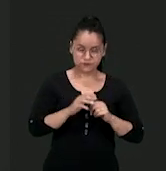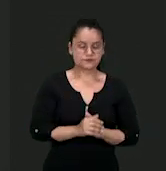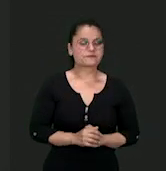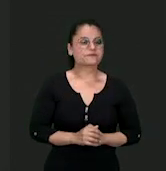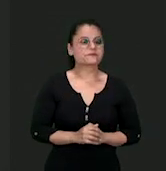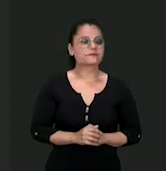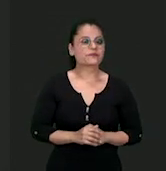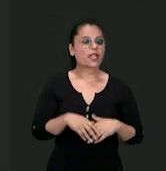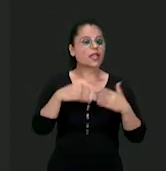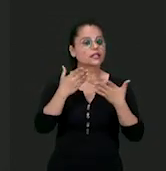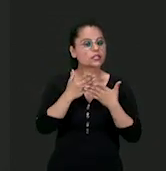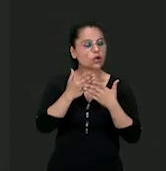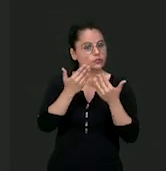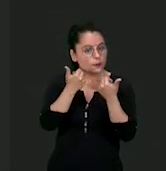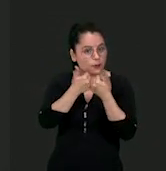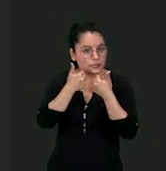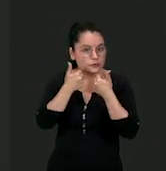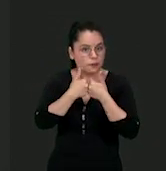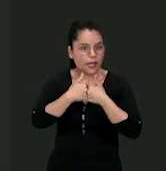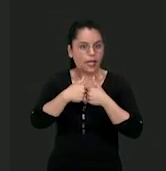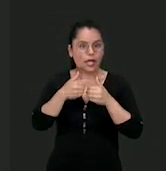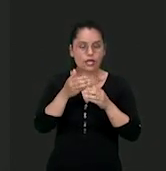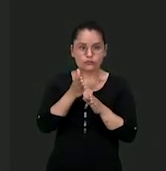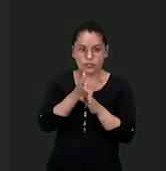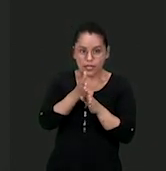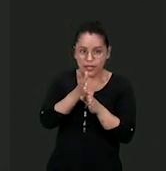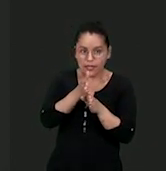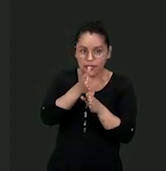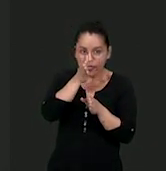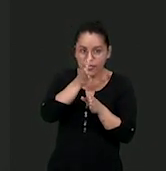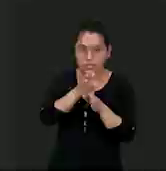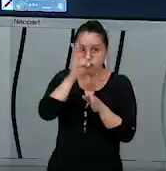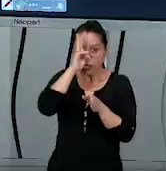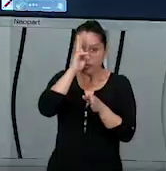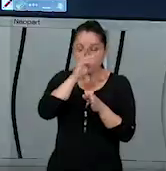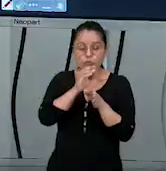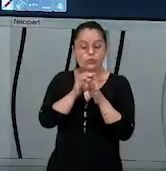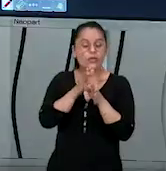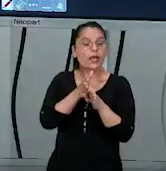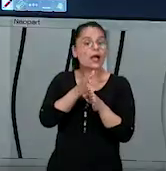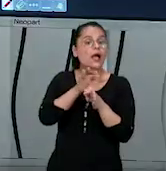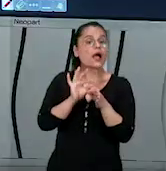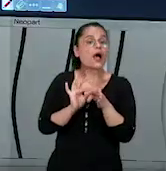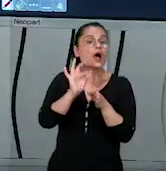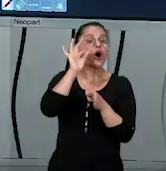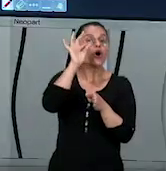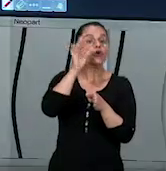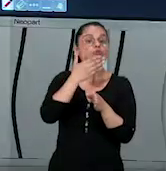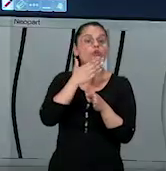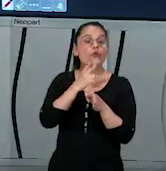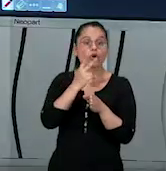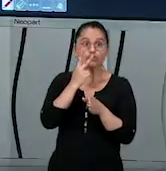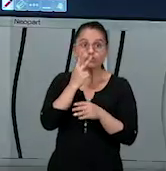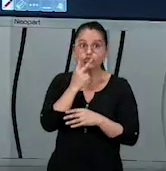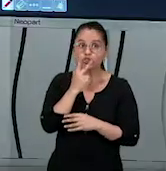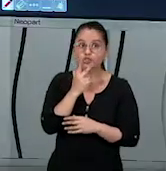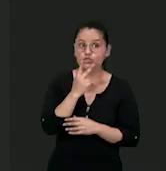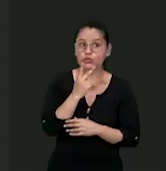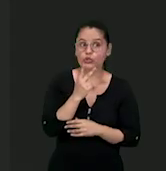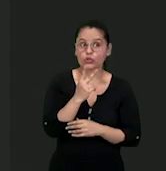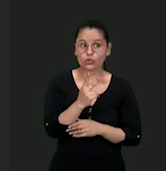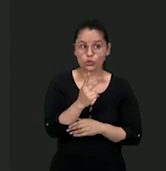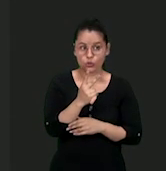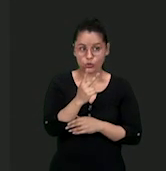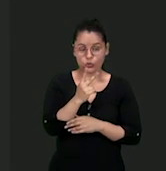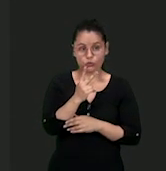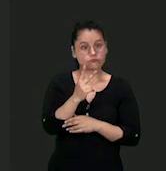tá certo? Por estar mais próximo da rede. Lembrando que a altura da rede, ela é de dois metros, ó, tá aparecendo aí na sua tela,